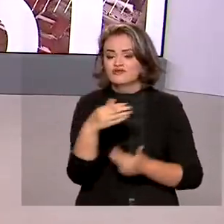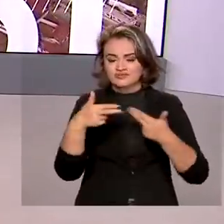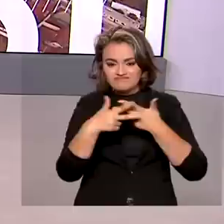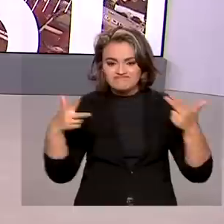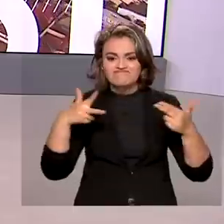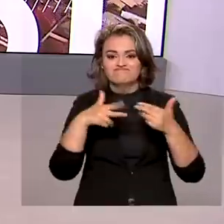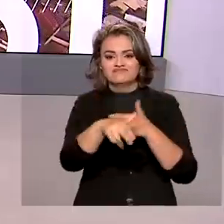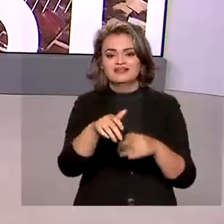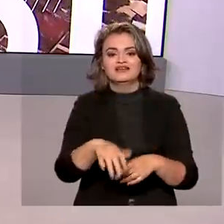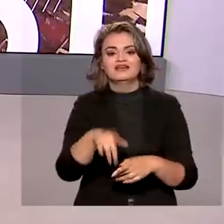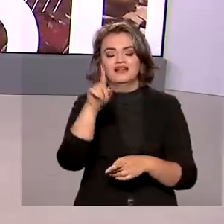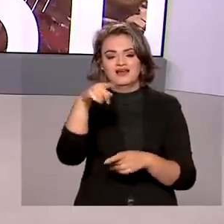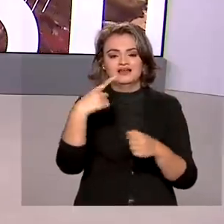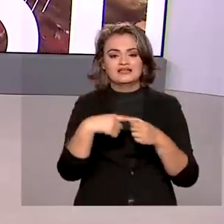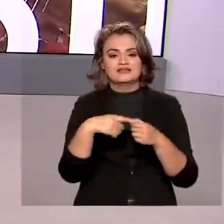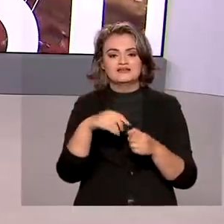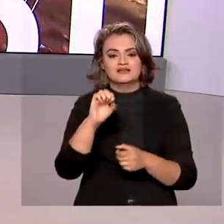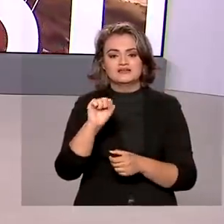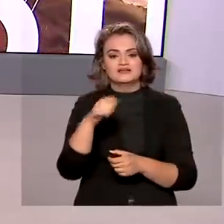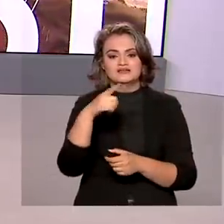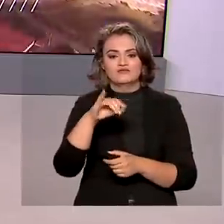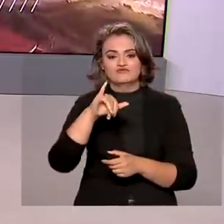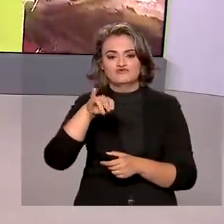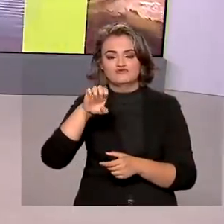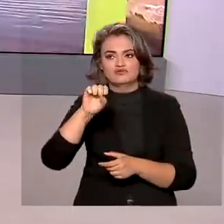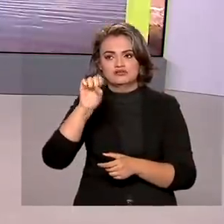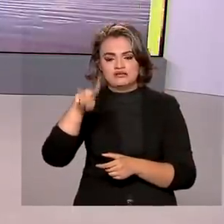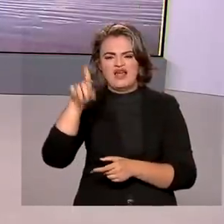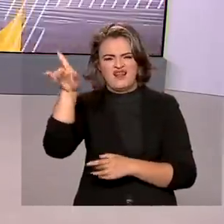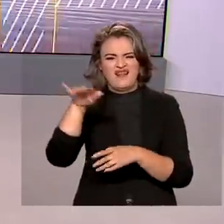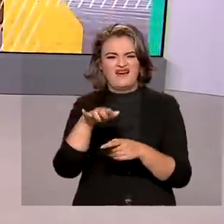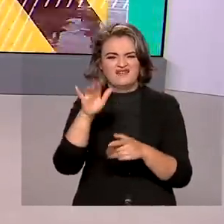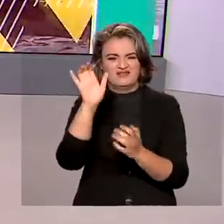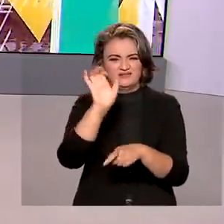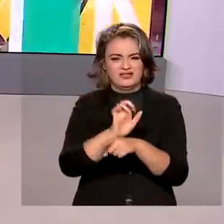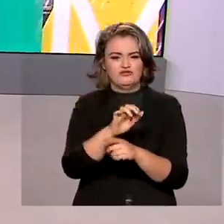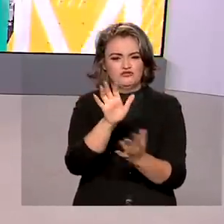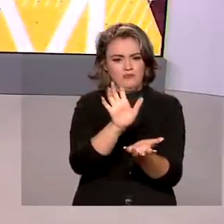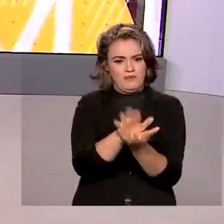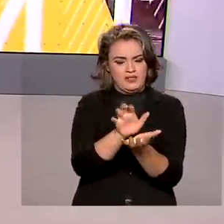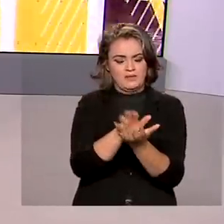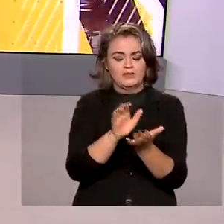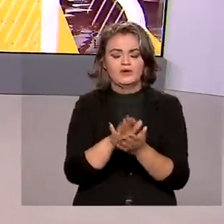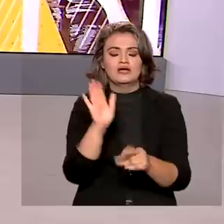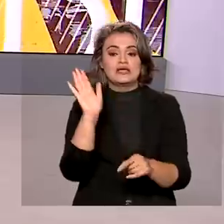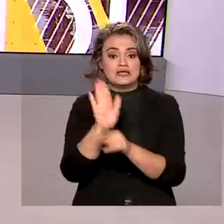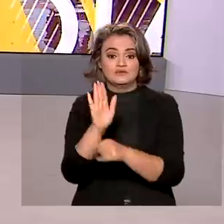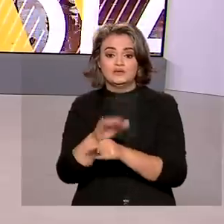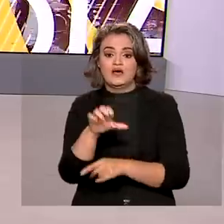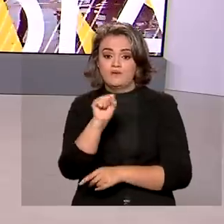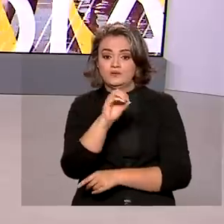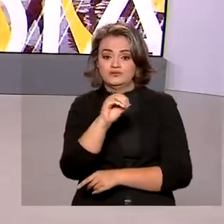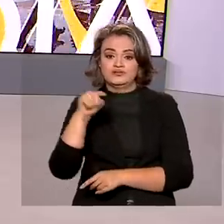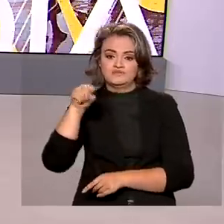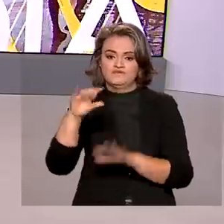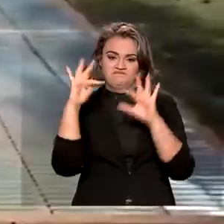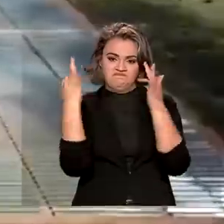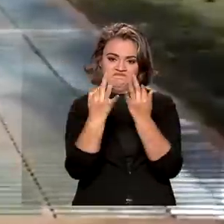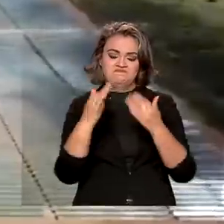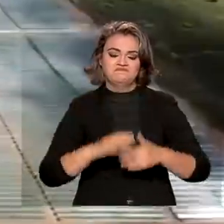inauguradas na cidade de São José do Belmonte, em Pernambuco, com capacidade para atender 800 mil famílias.